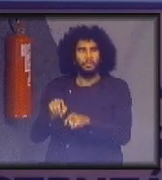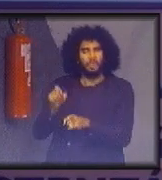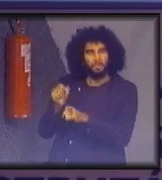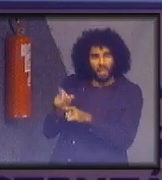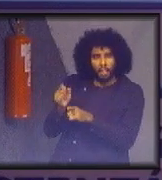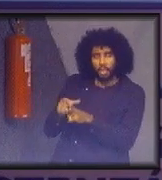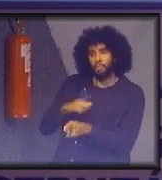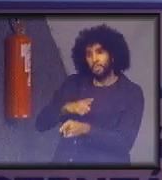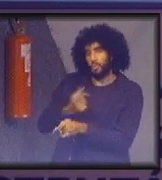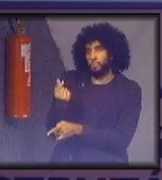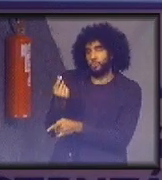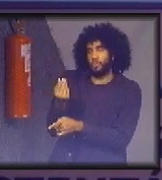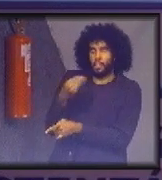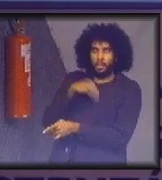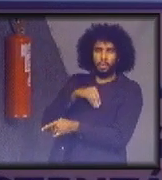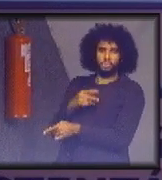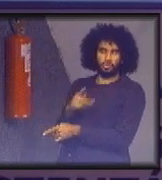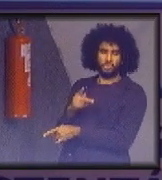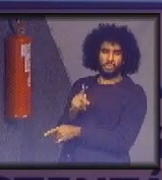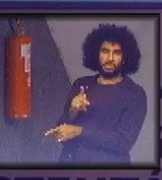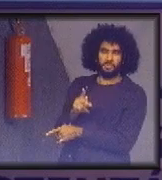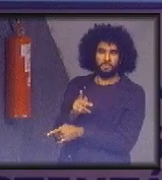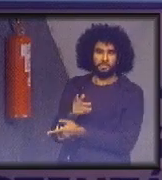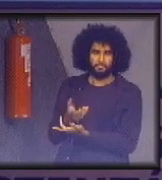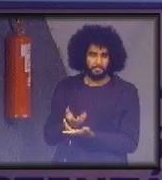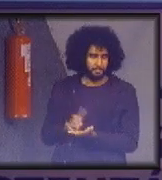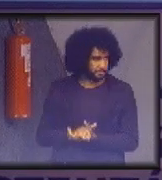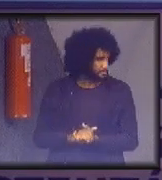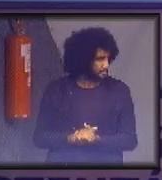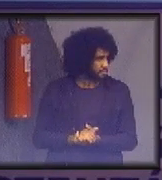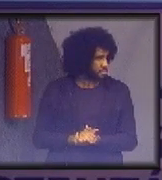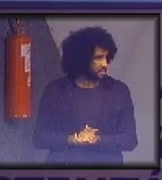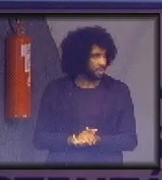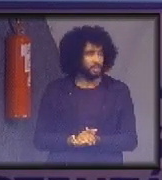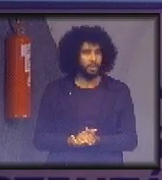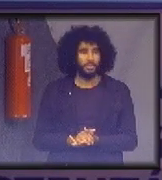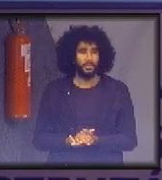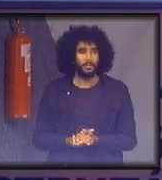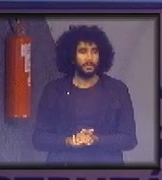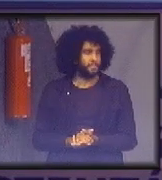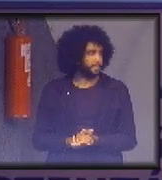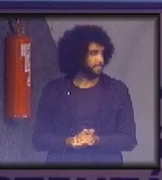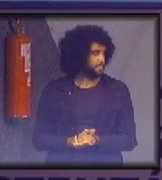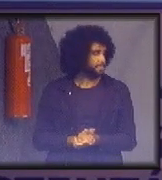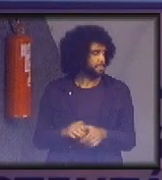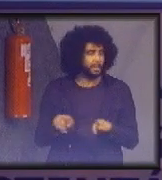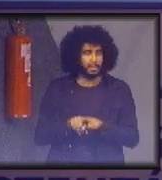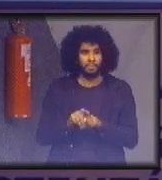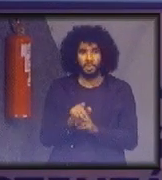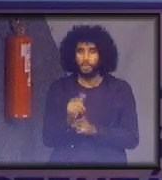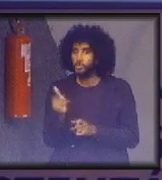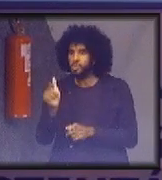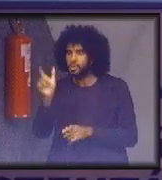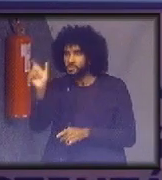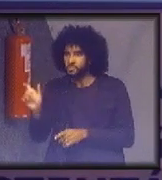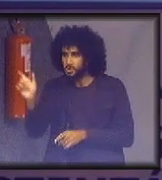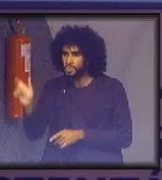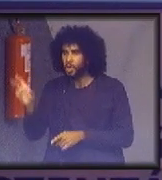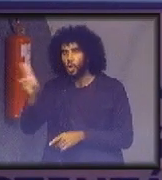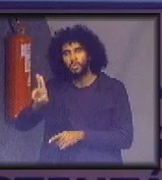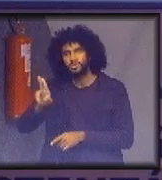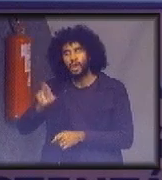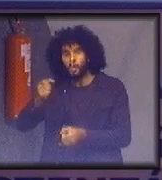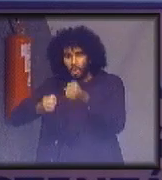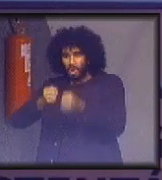para fazê-lo, para montá-lo, para fabricá-lo, e várias pessoas podem utilizar do mesmo